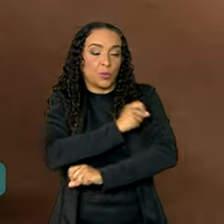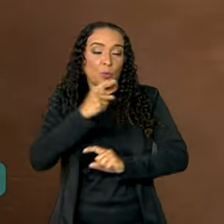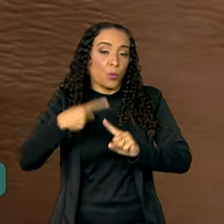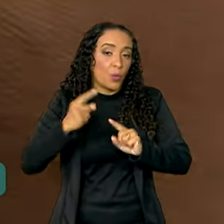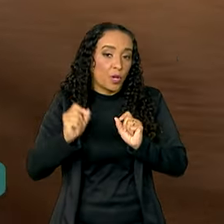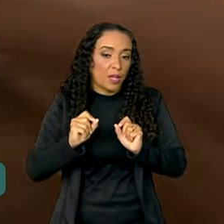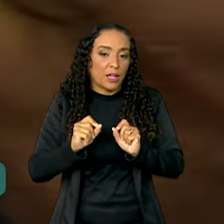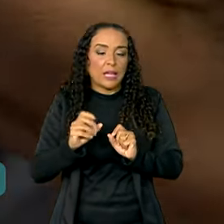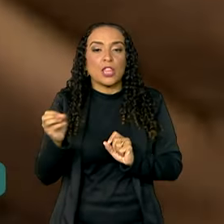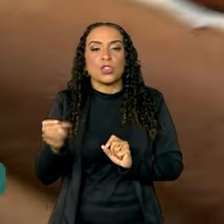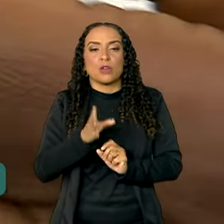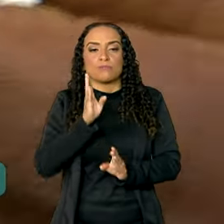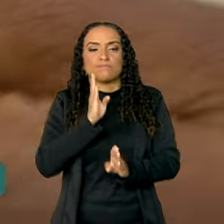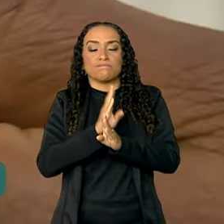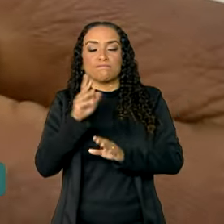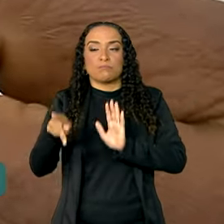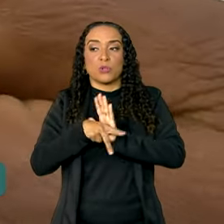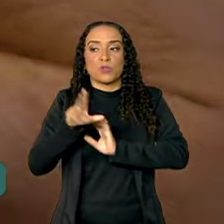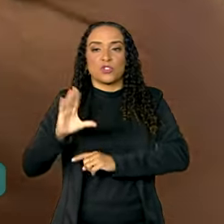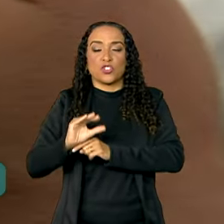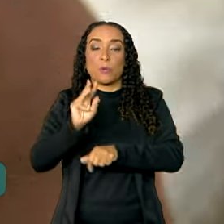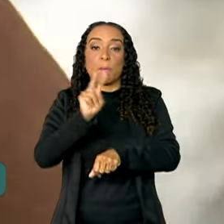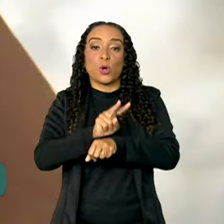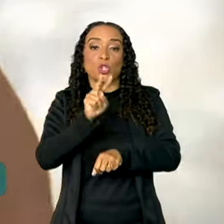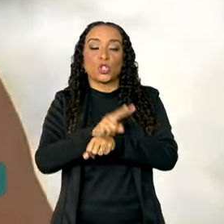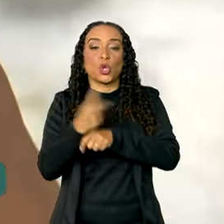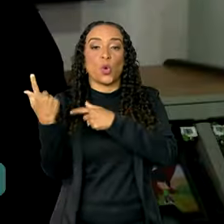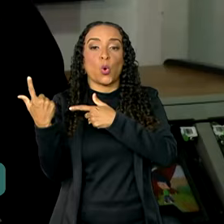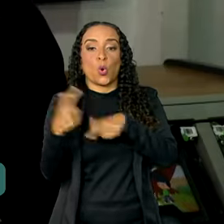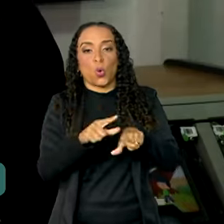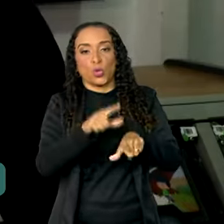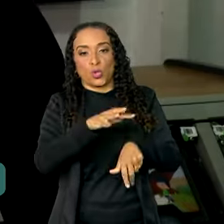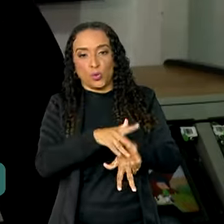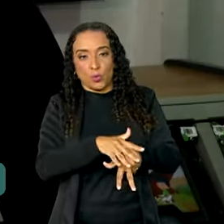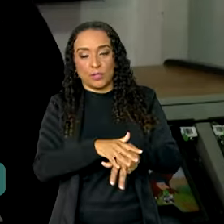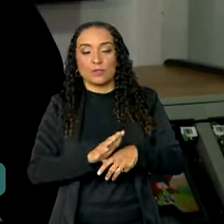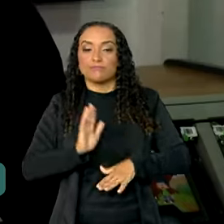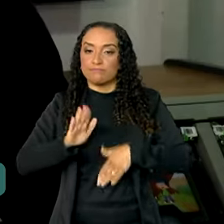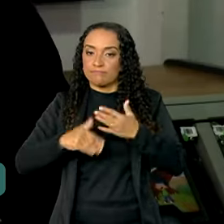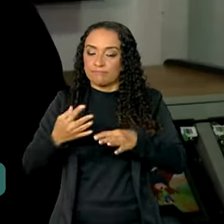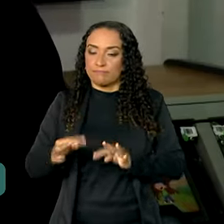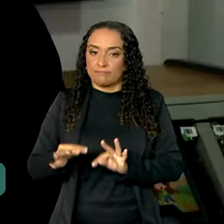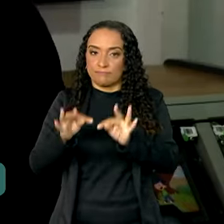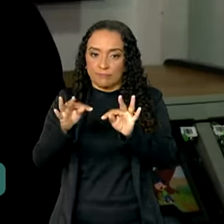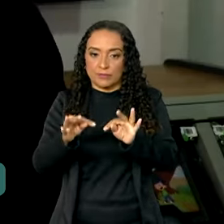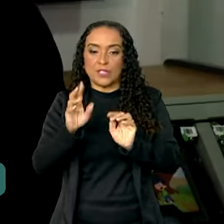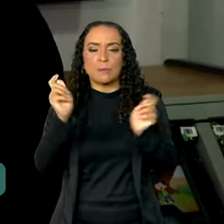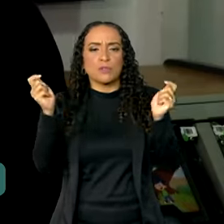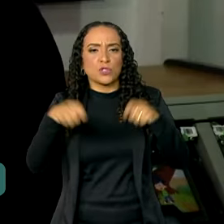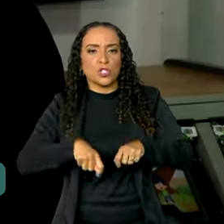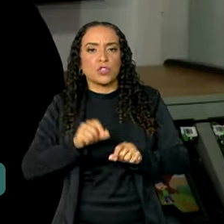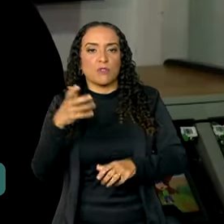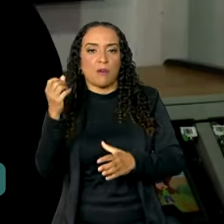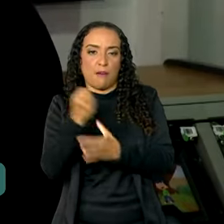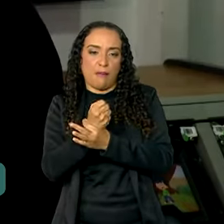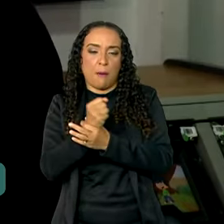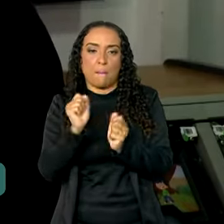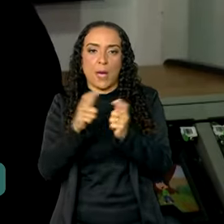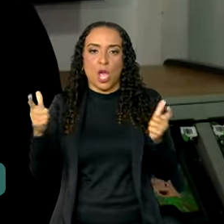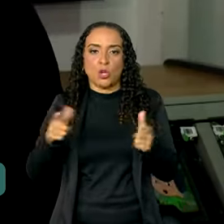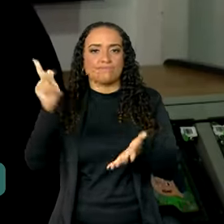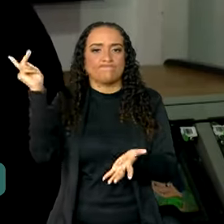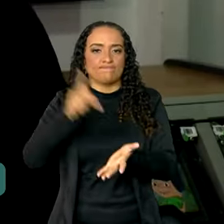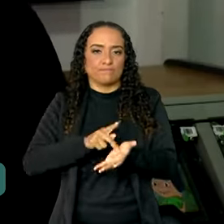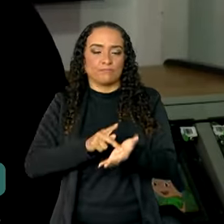conta as novas evidências científicas para proteção contra a doença. Com o avanço tecnológico, será possível garantir uma maior